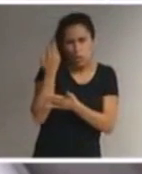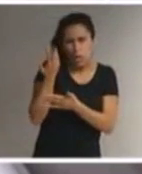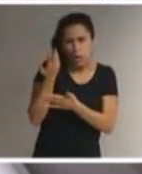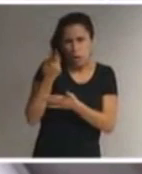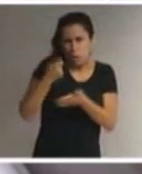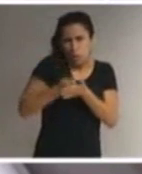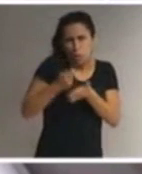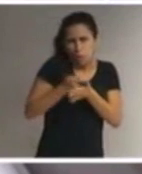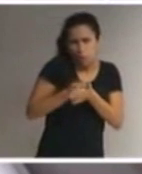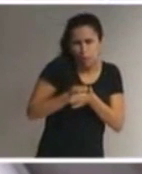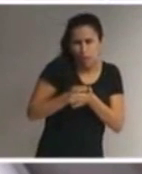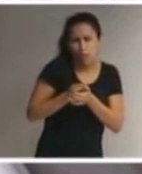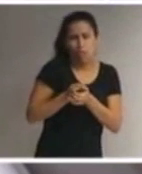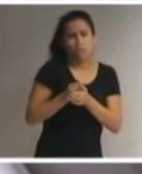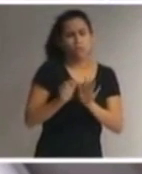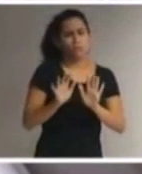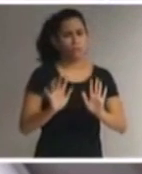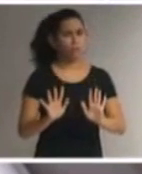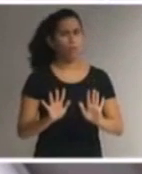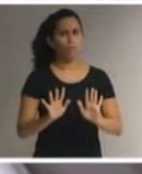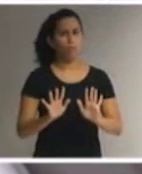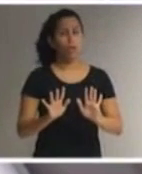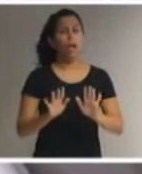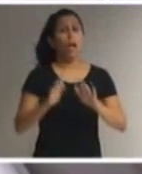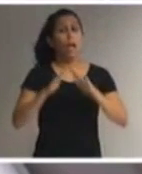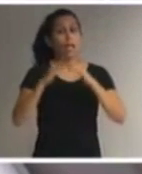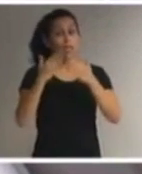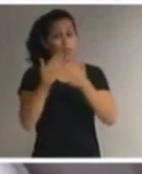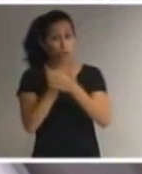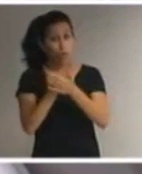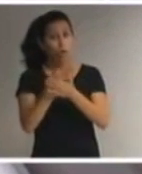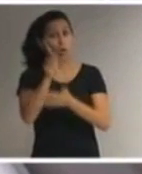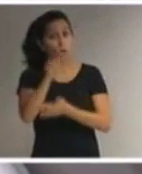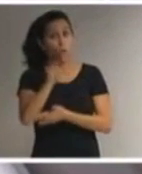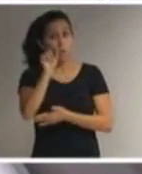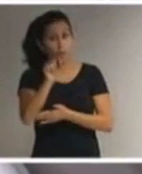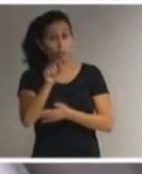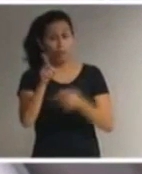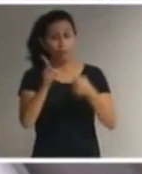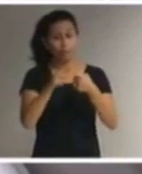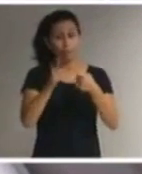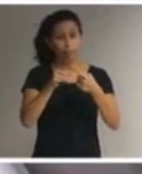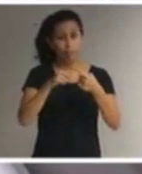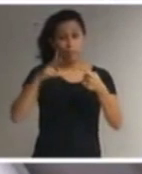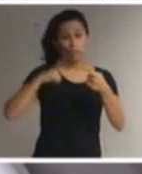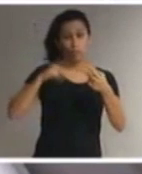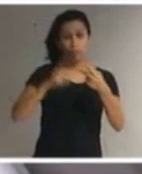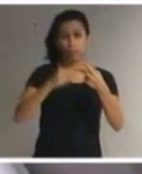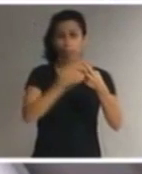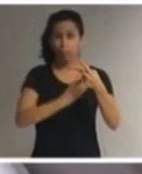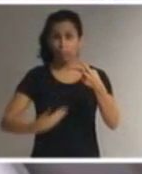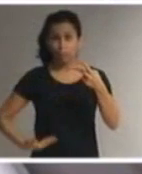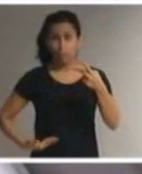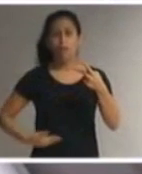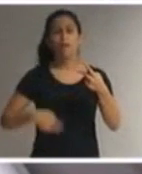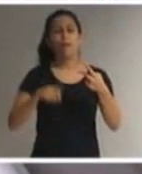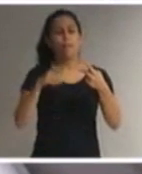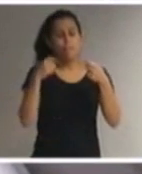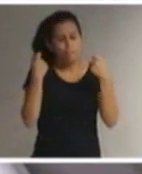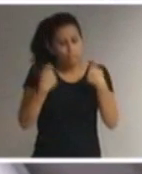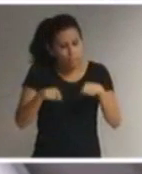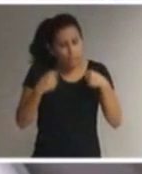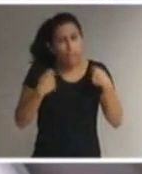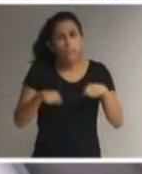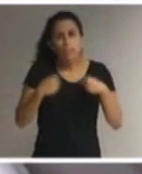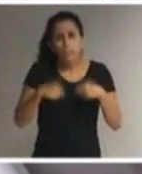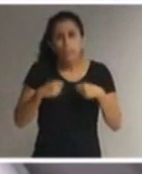contrário significa que a rede regular que é composta de escolas públicas e privadas deve oferecê-lo para que a pessoa com